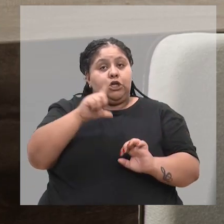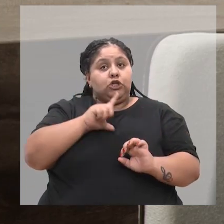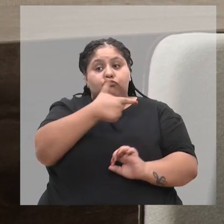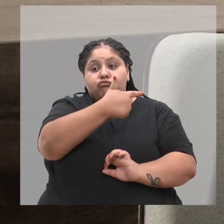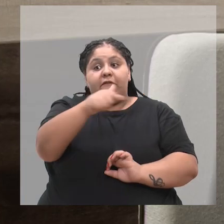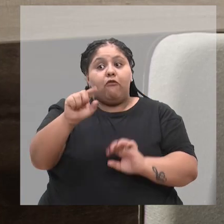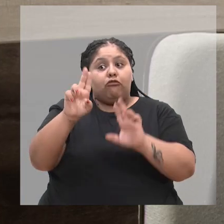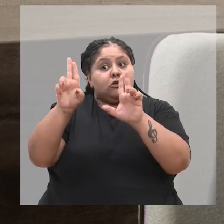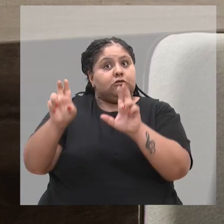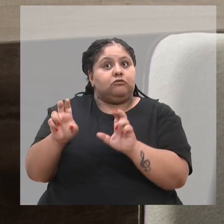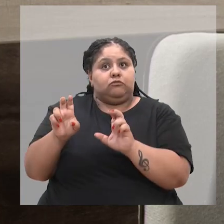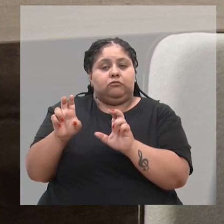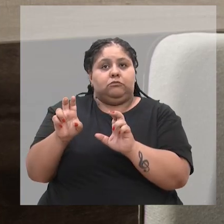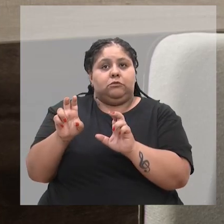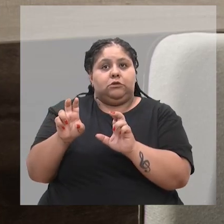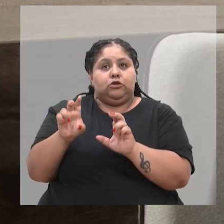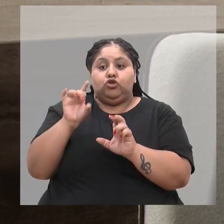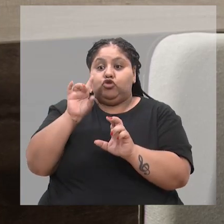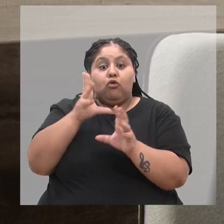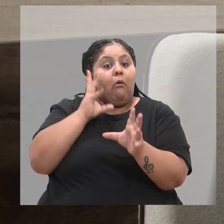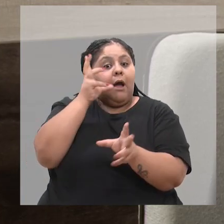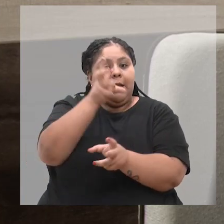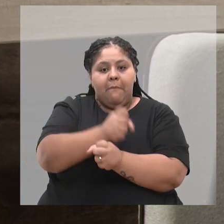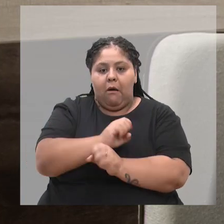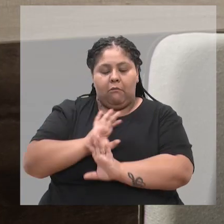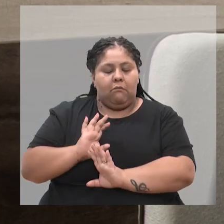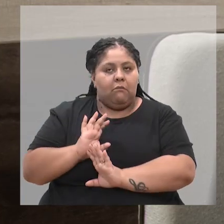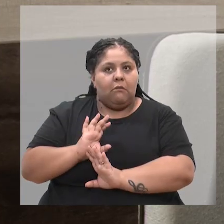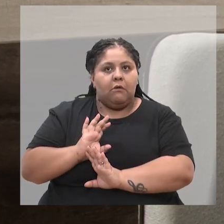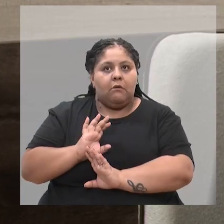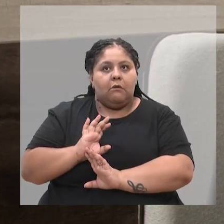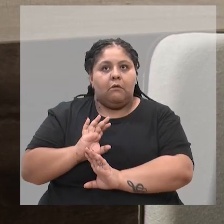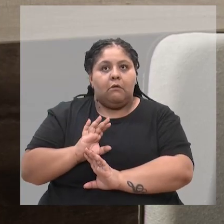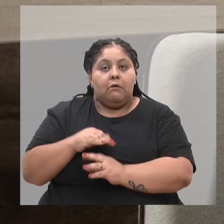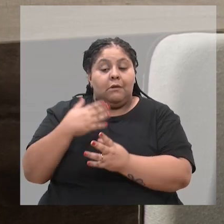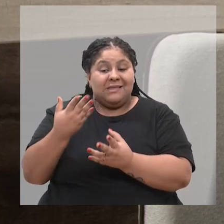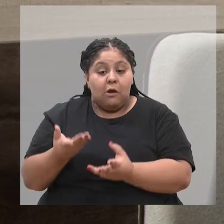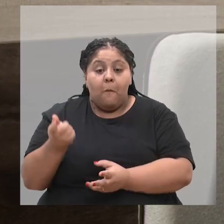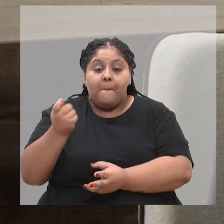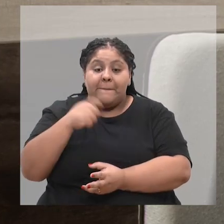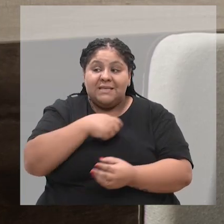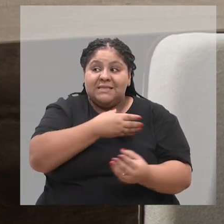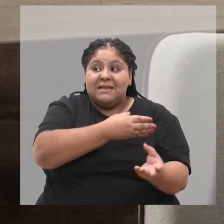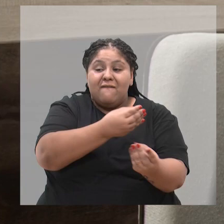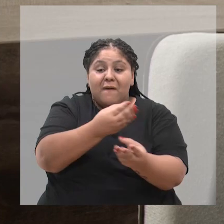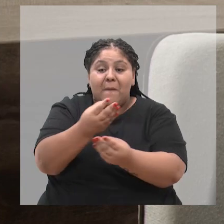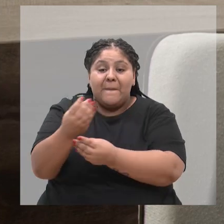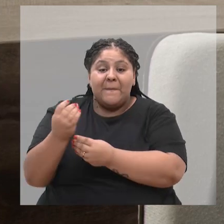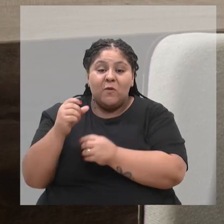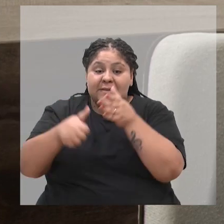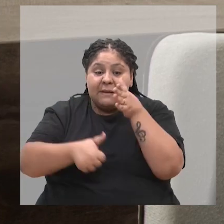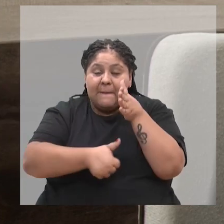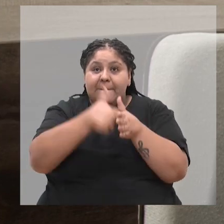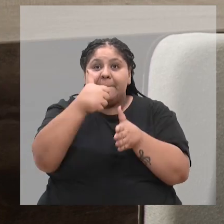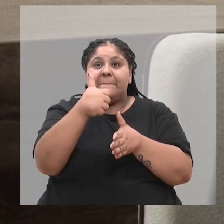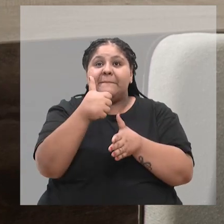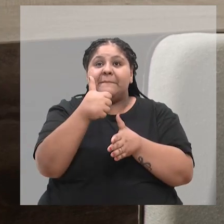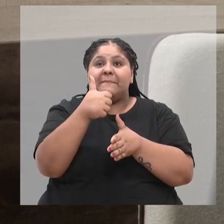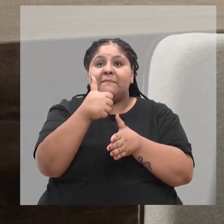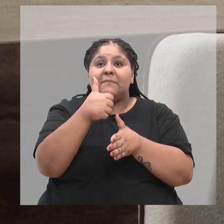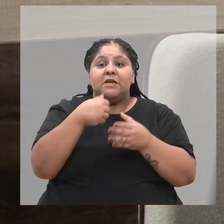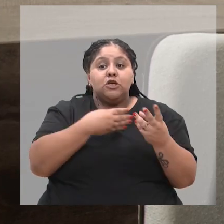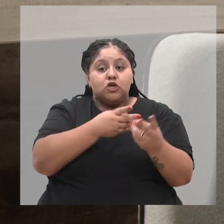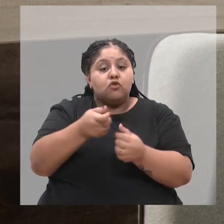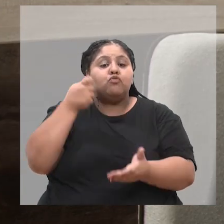outras coisas a não ser a causa animal. Então, precisava muita coisa a melhorar e